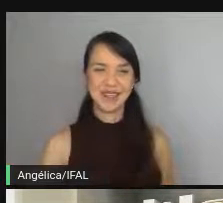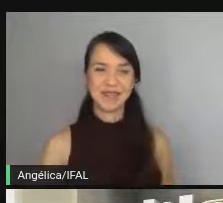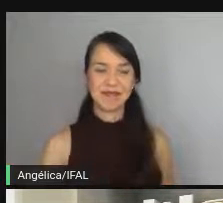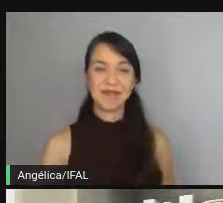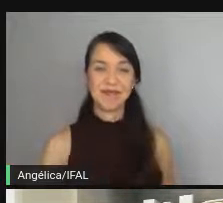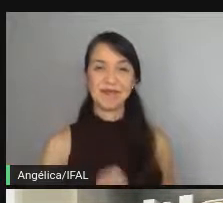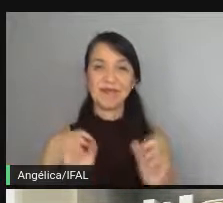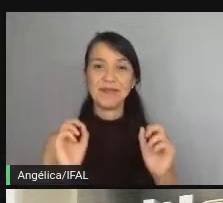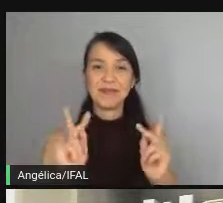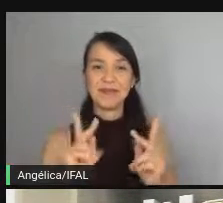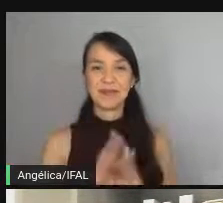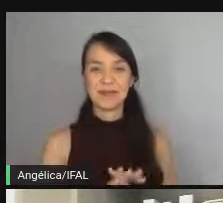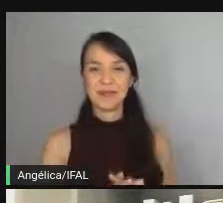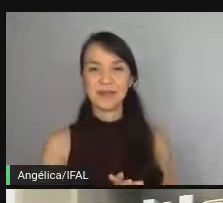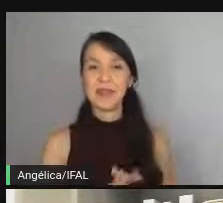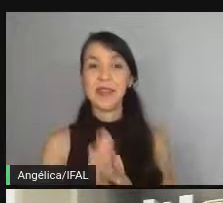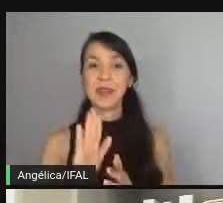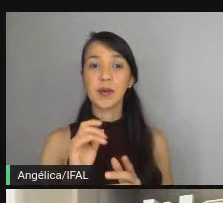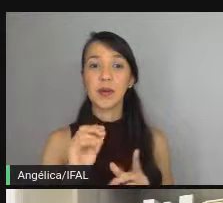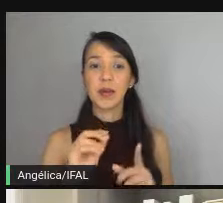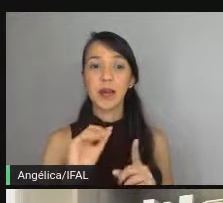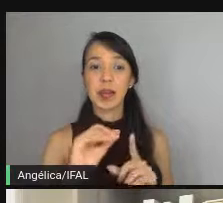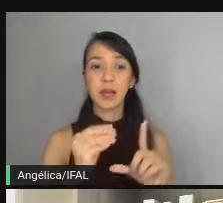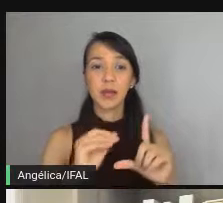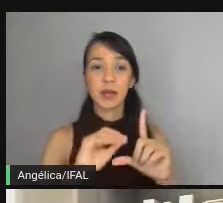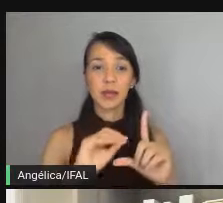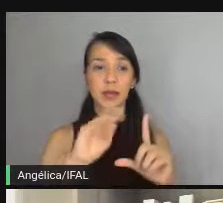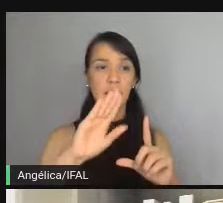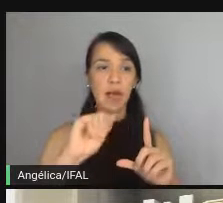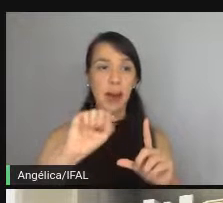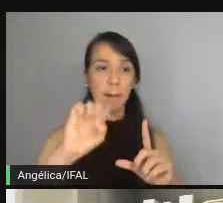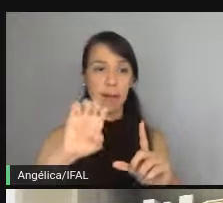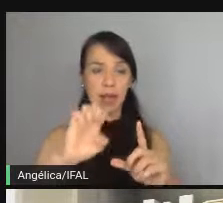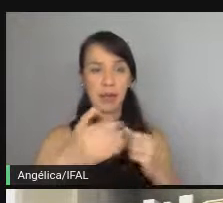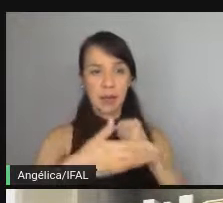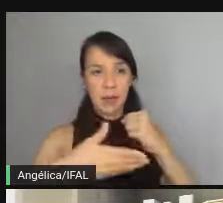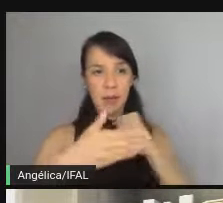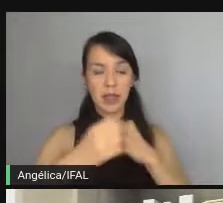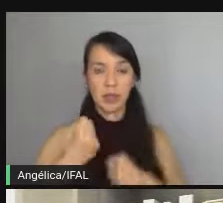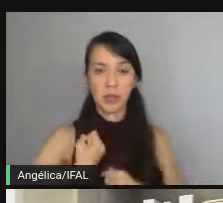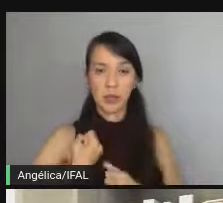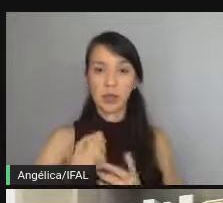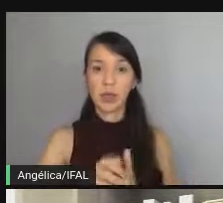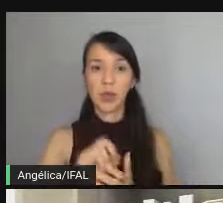Beleza, então, quando não passar a base ou o expoente,